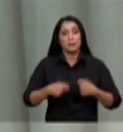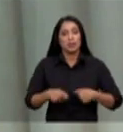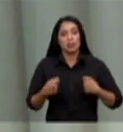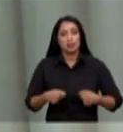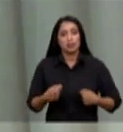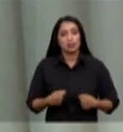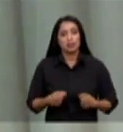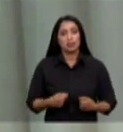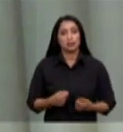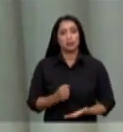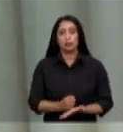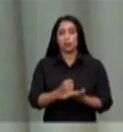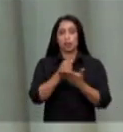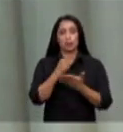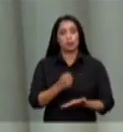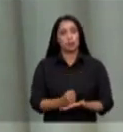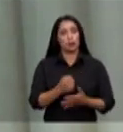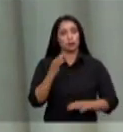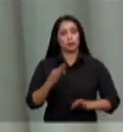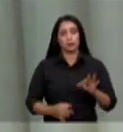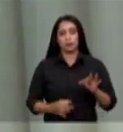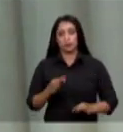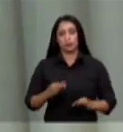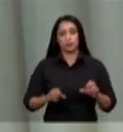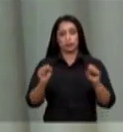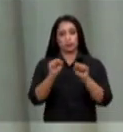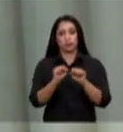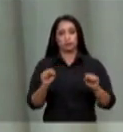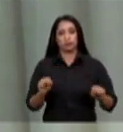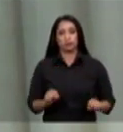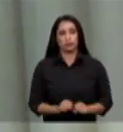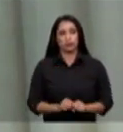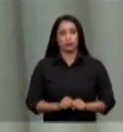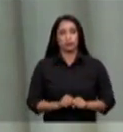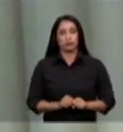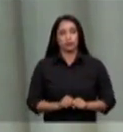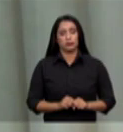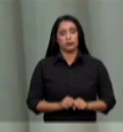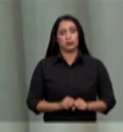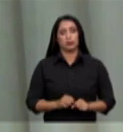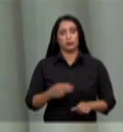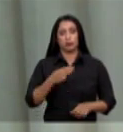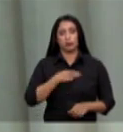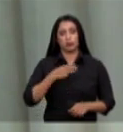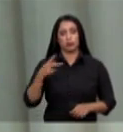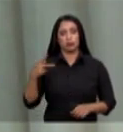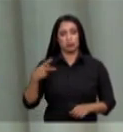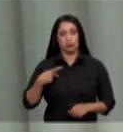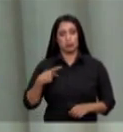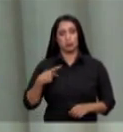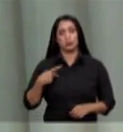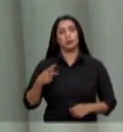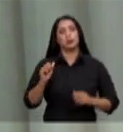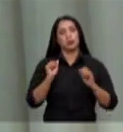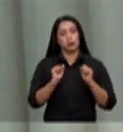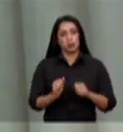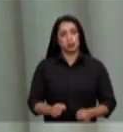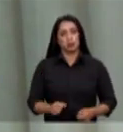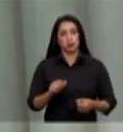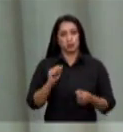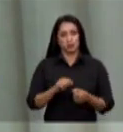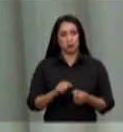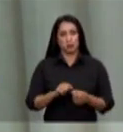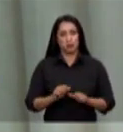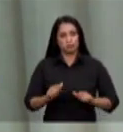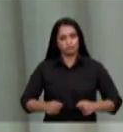de meios precisamos de apoio para a justiça para sistema de justiça para ministério público brasileiro para que atuemos com denudo